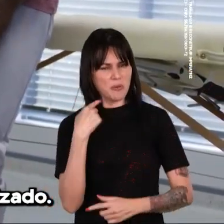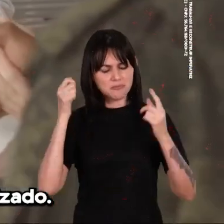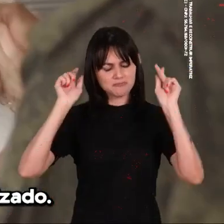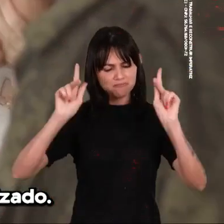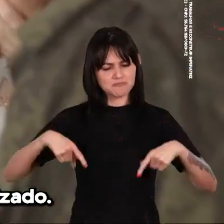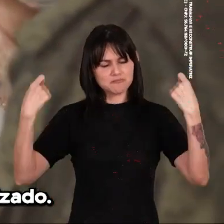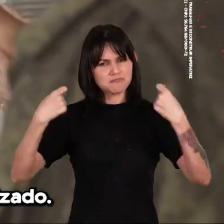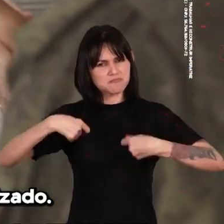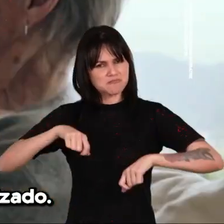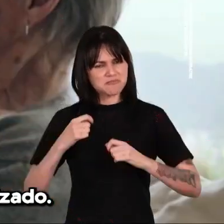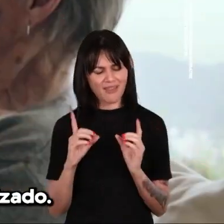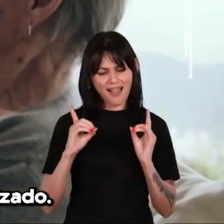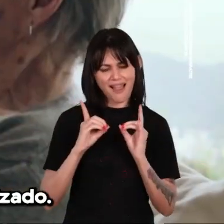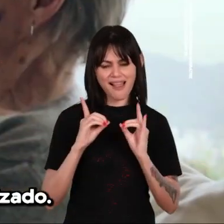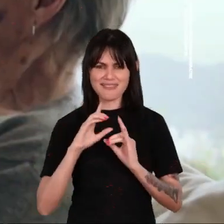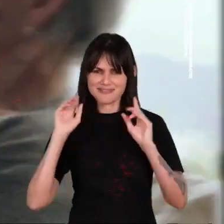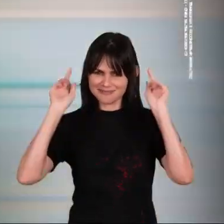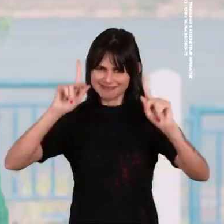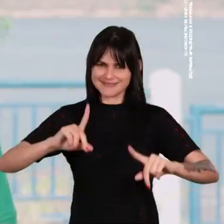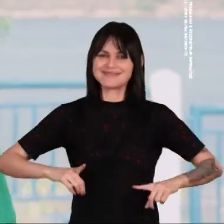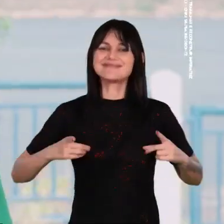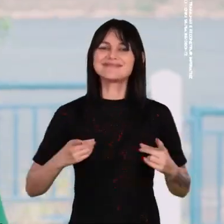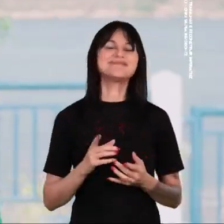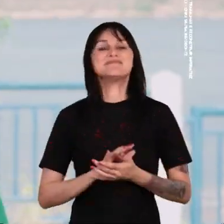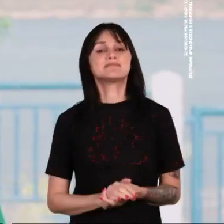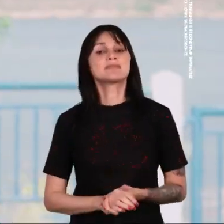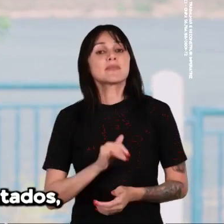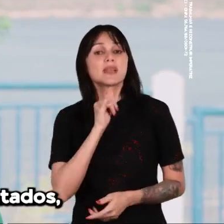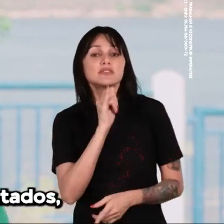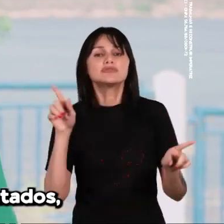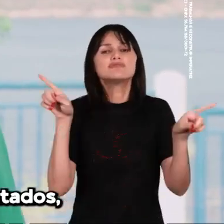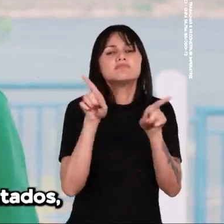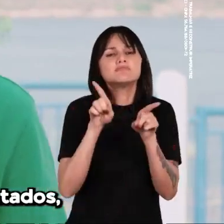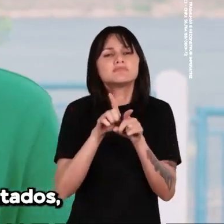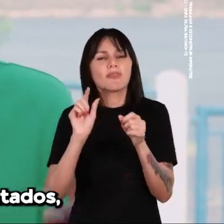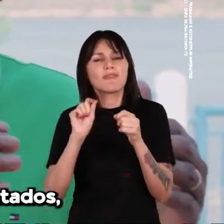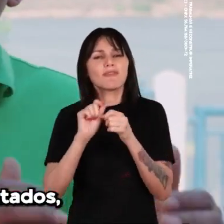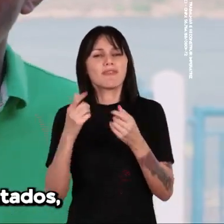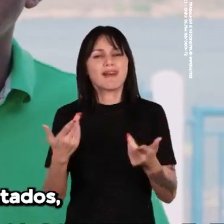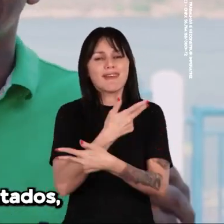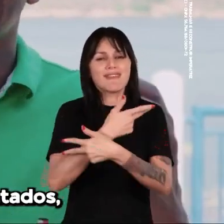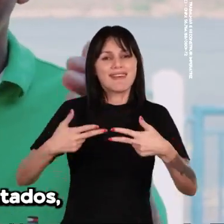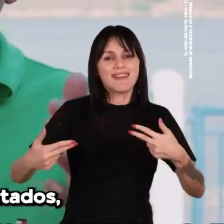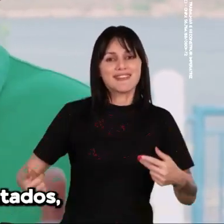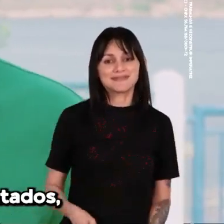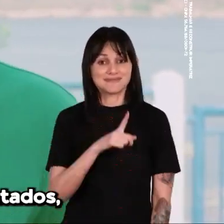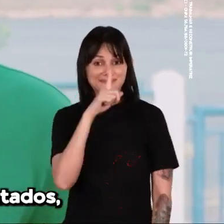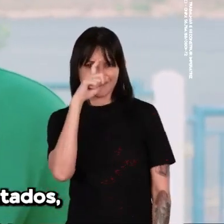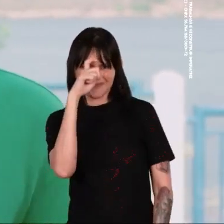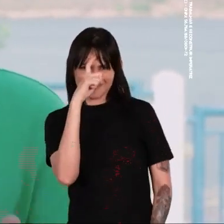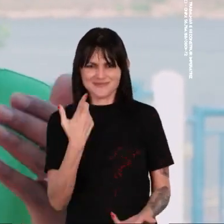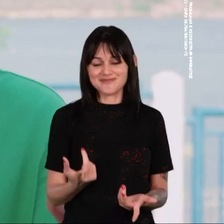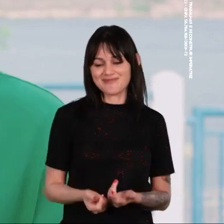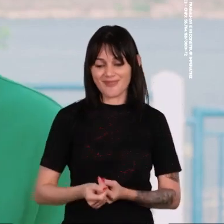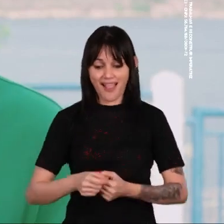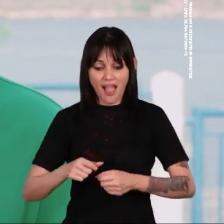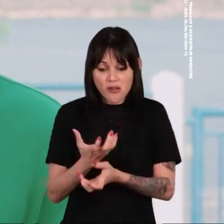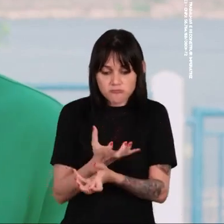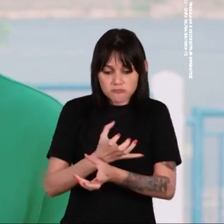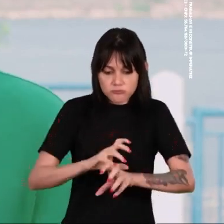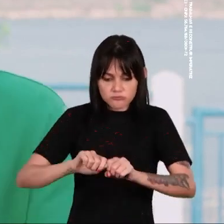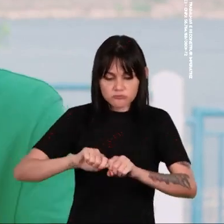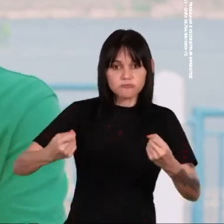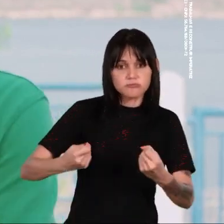precisa de um atendimento humanizado. Disse também que vou fazer o hospital dos acidentados, que vai